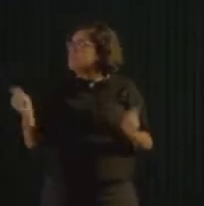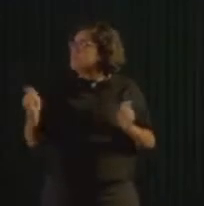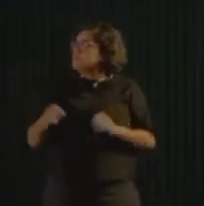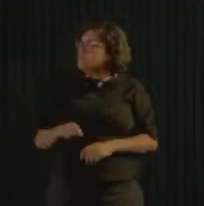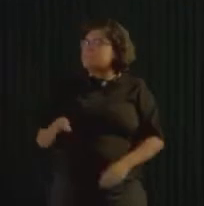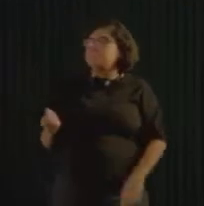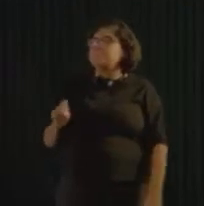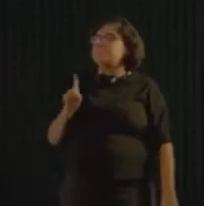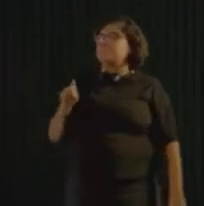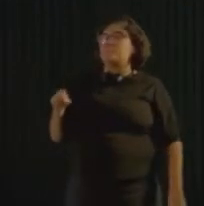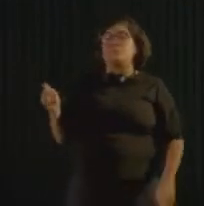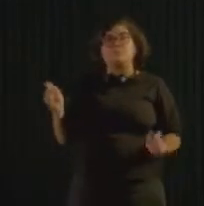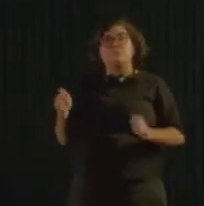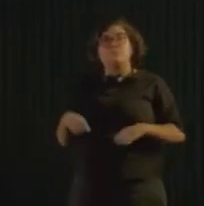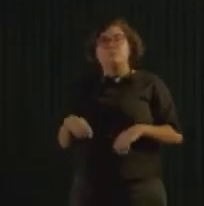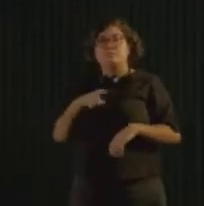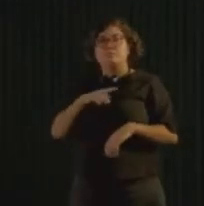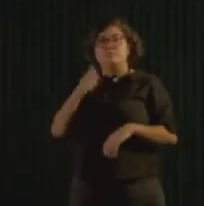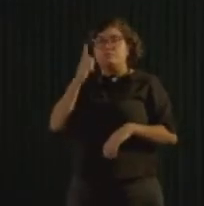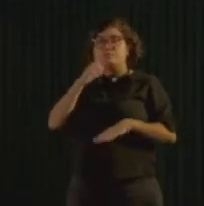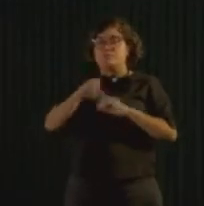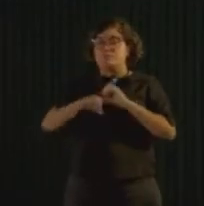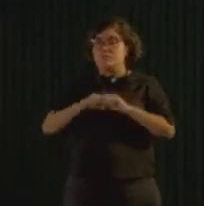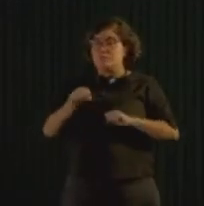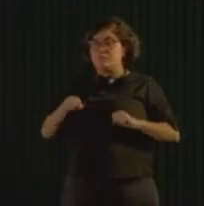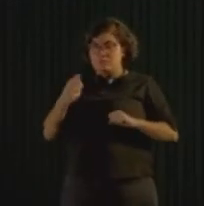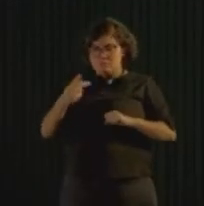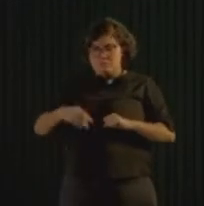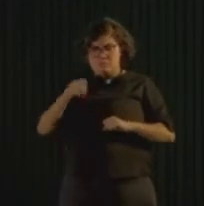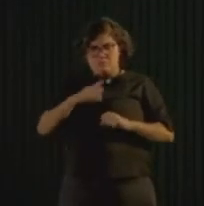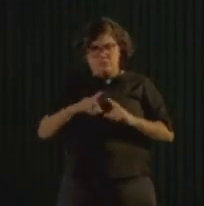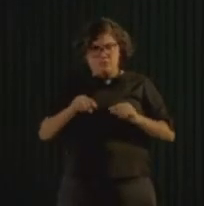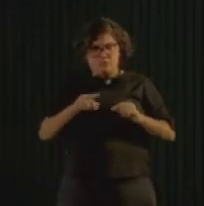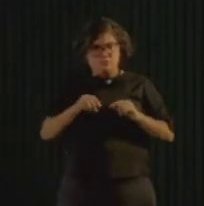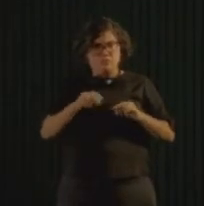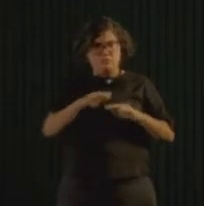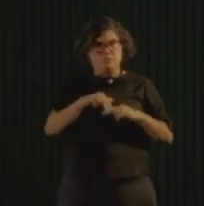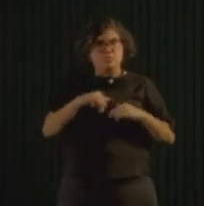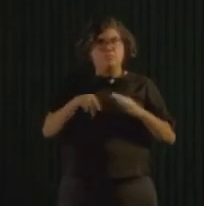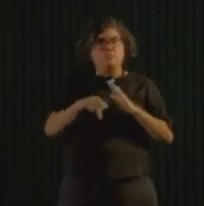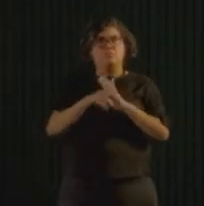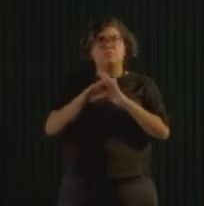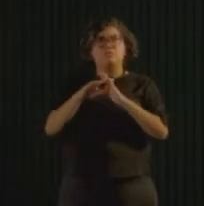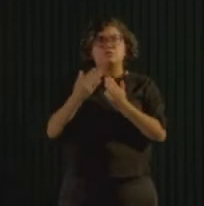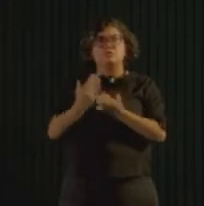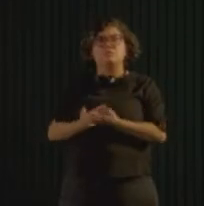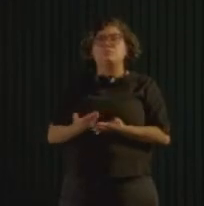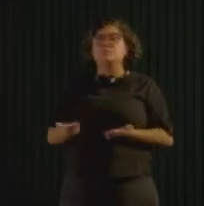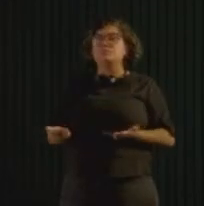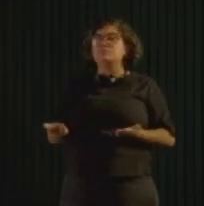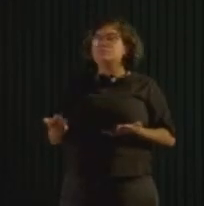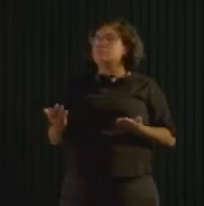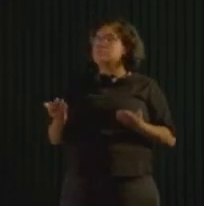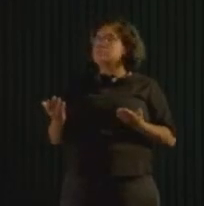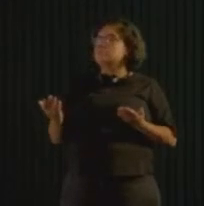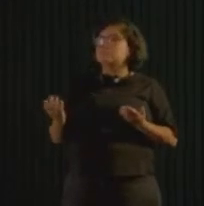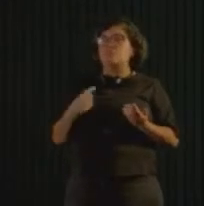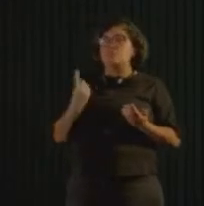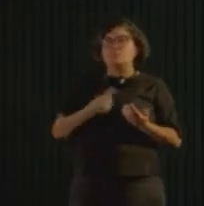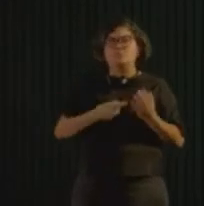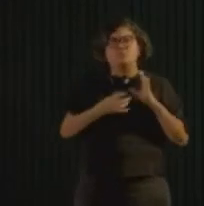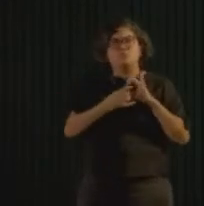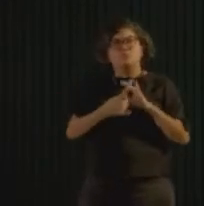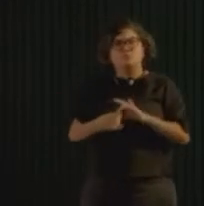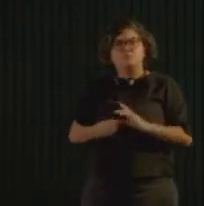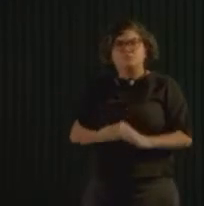um modelo de coleta seletiva reversa, por exemplo, a partir das próprias escolas e com o protagonismo das crianças? No nosso contexto,